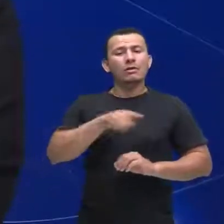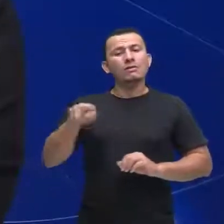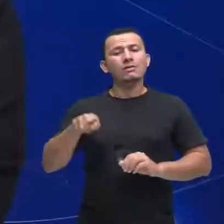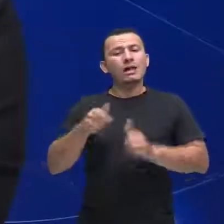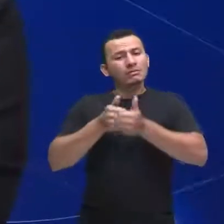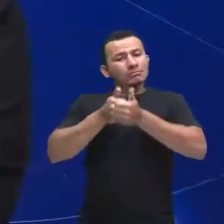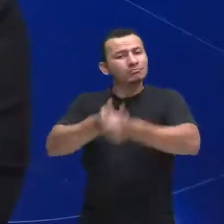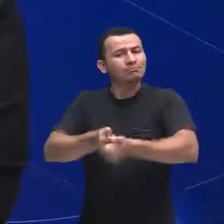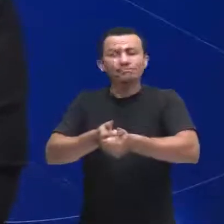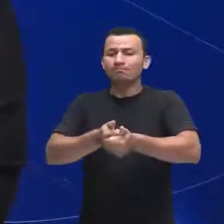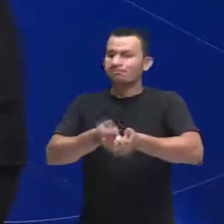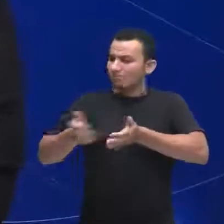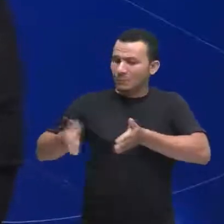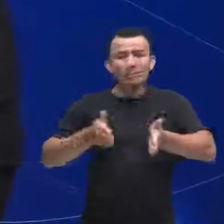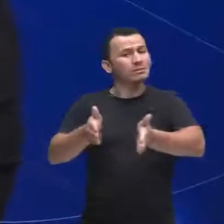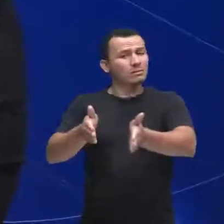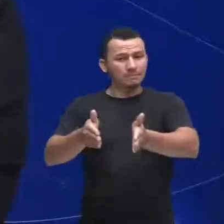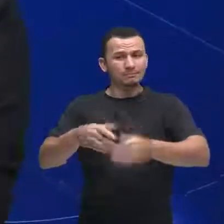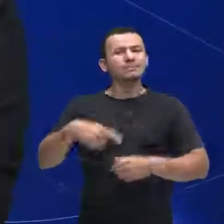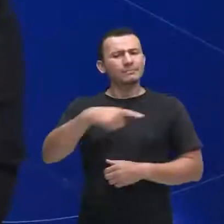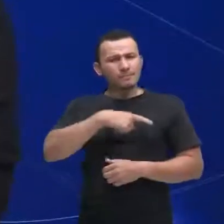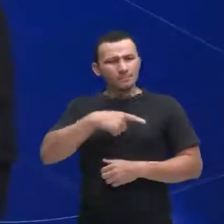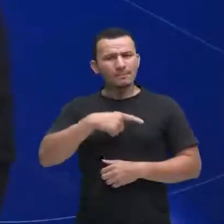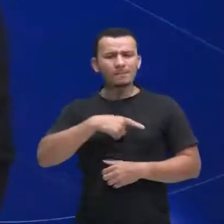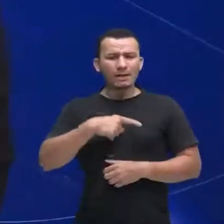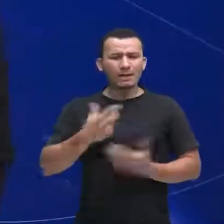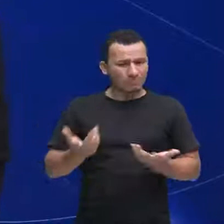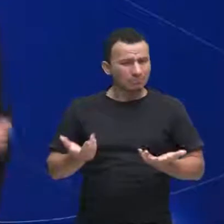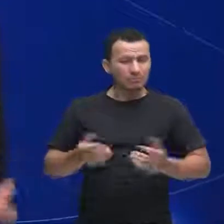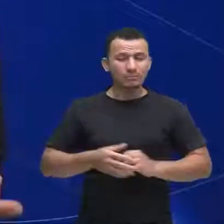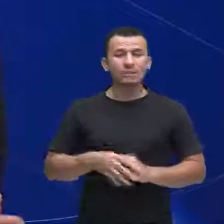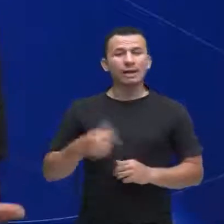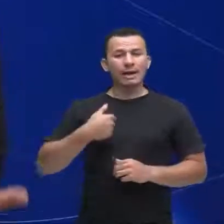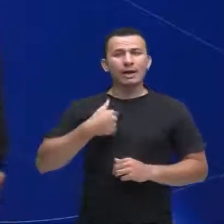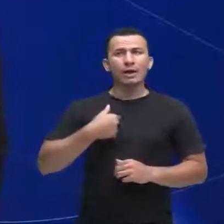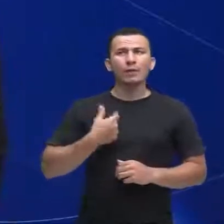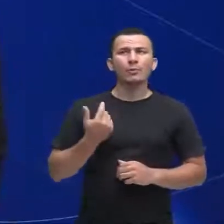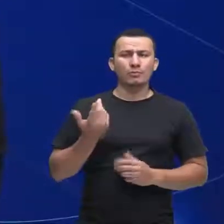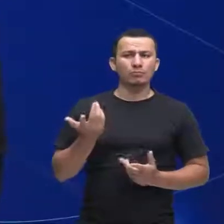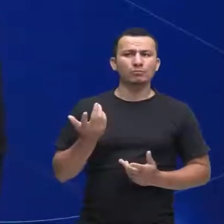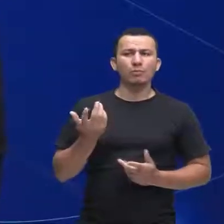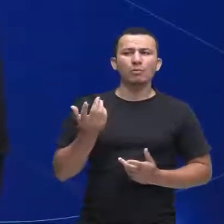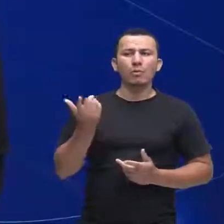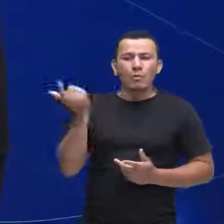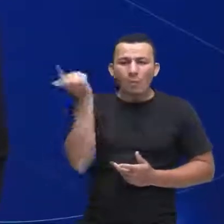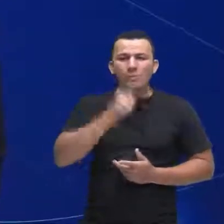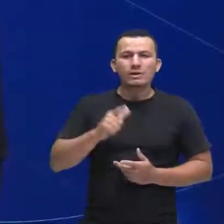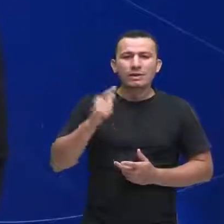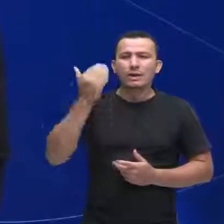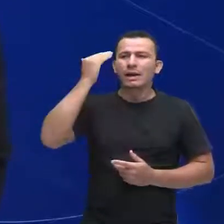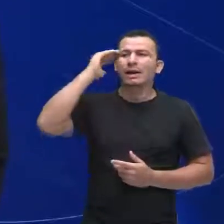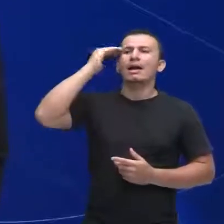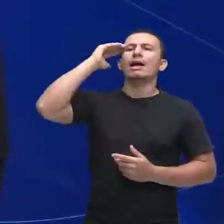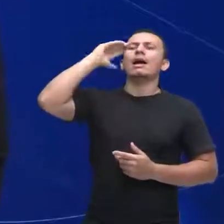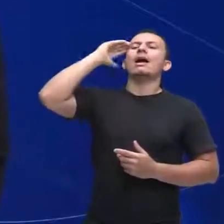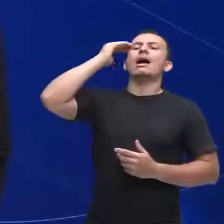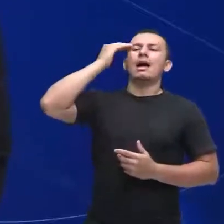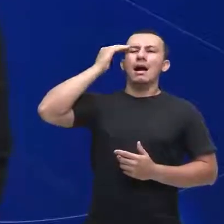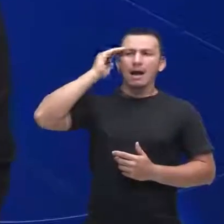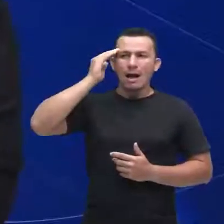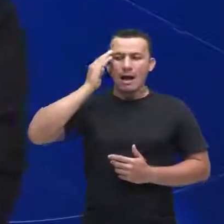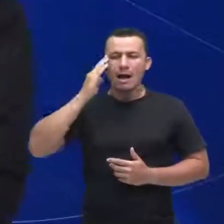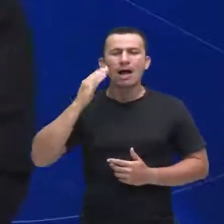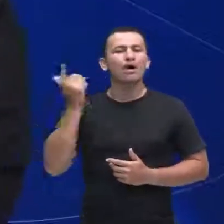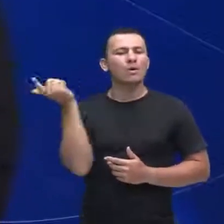fluxo né existe uma coisa que acontece assim e eu quando eu entendi esse processo eu encarei até com mais leveza as coisas